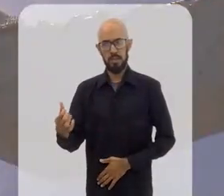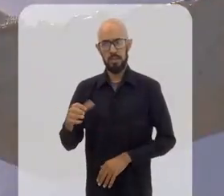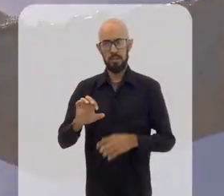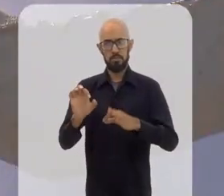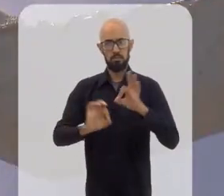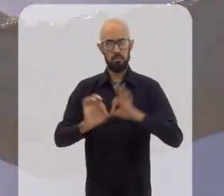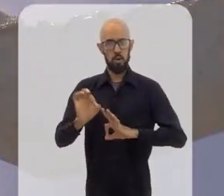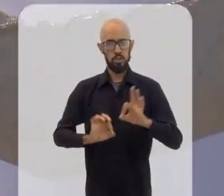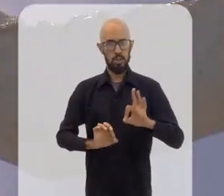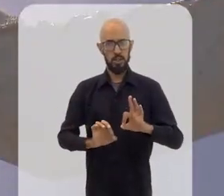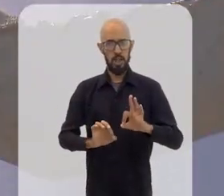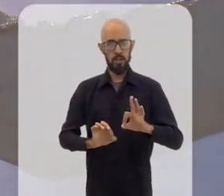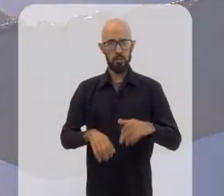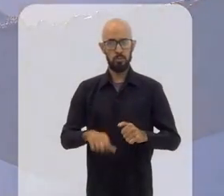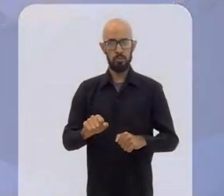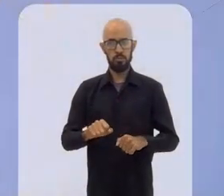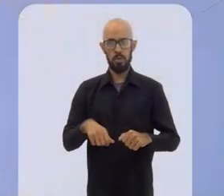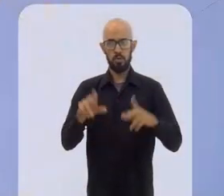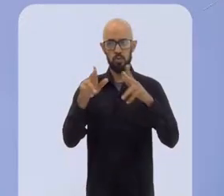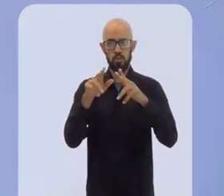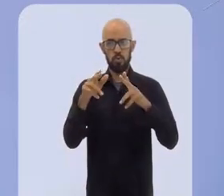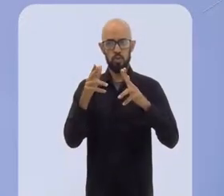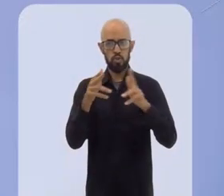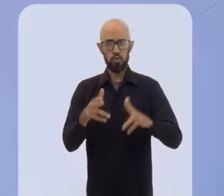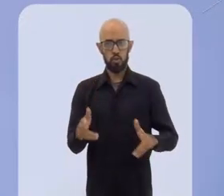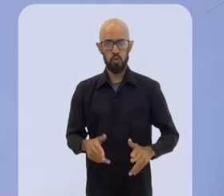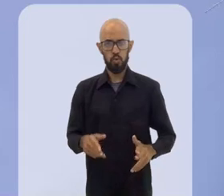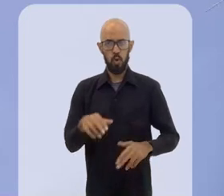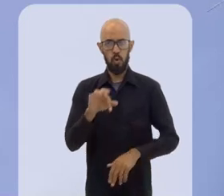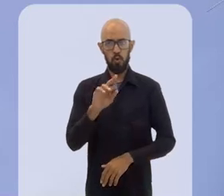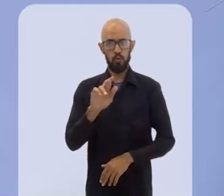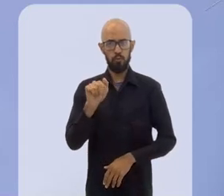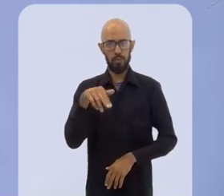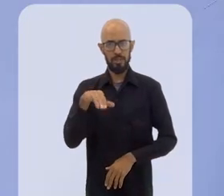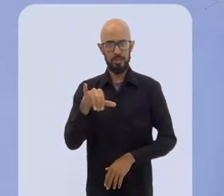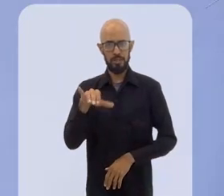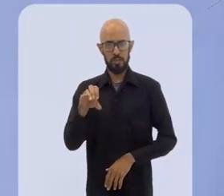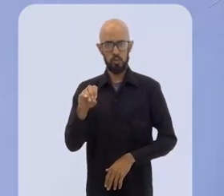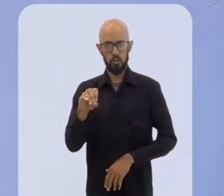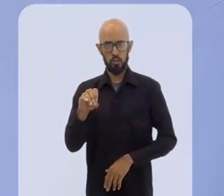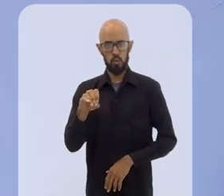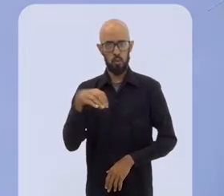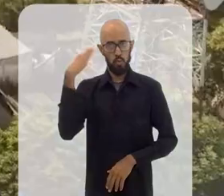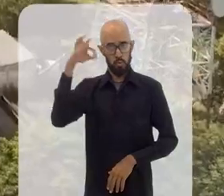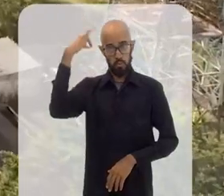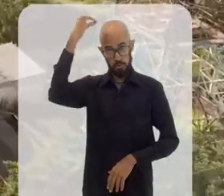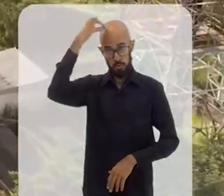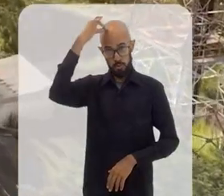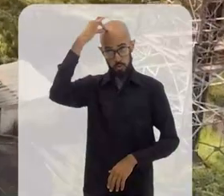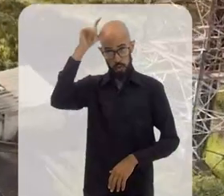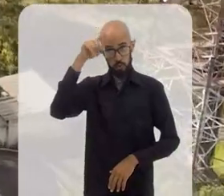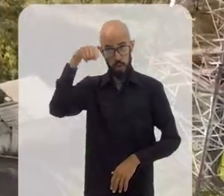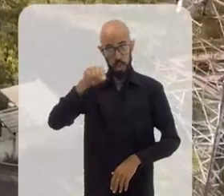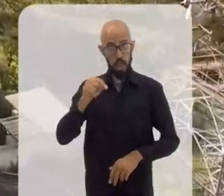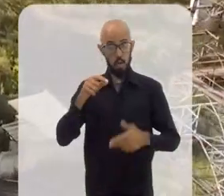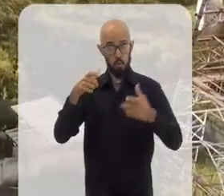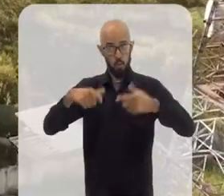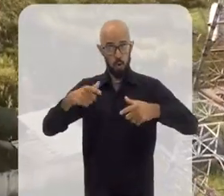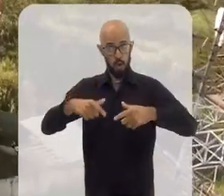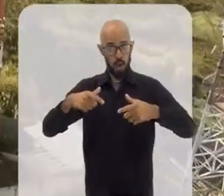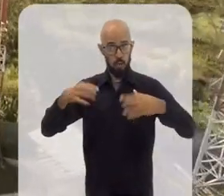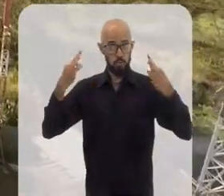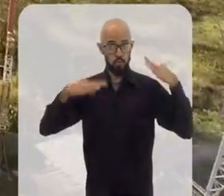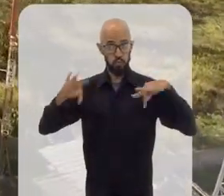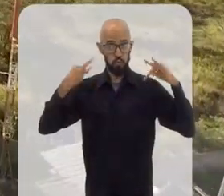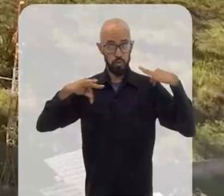1966, projetado pelo escultor capixaba Francisco Moreira. O monumento é patrimônio